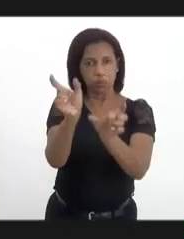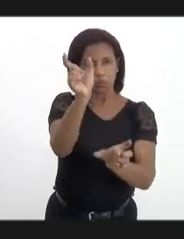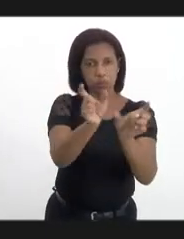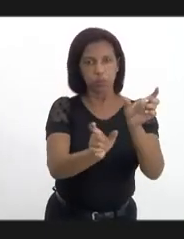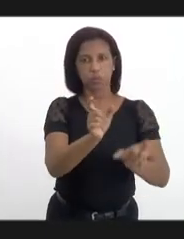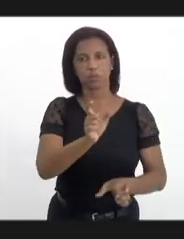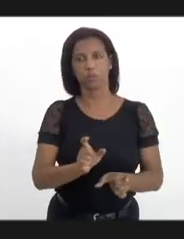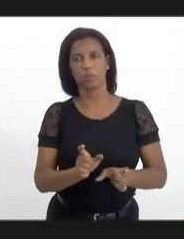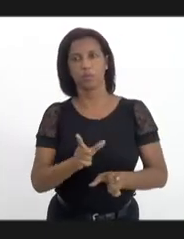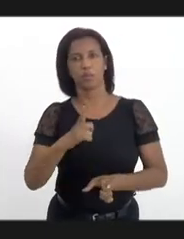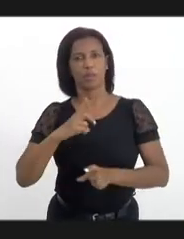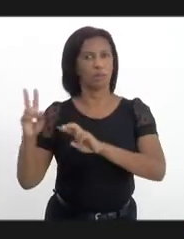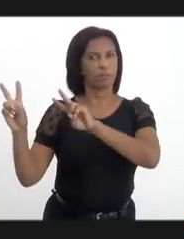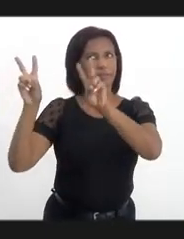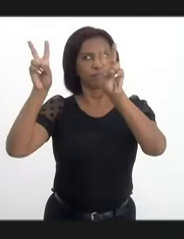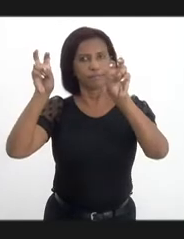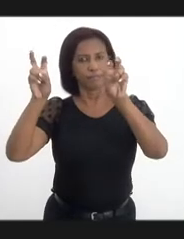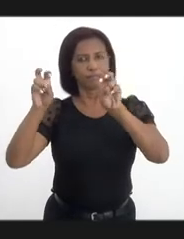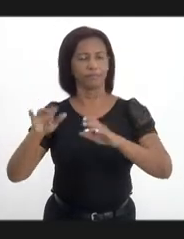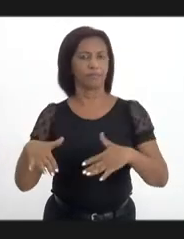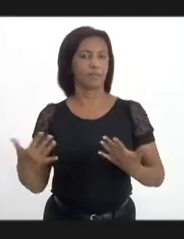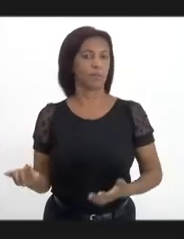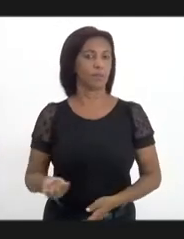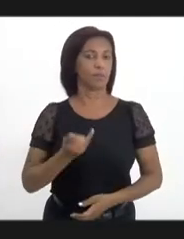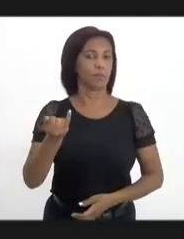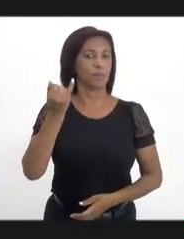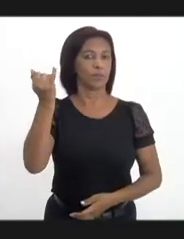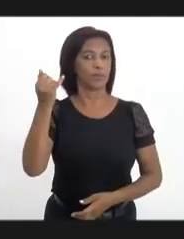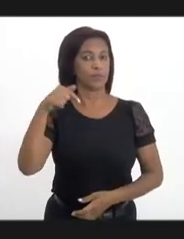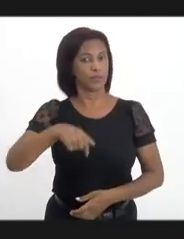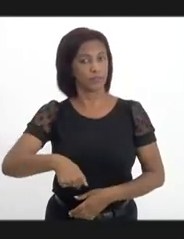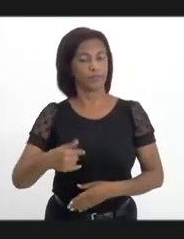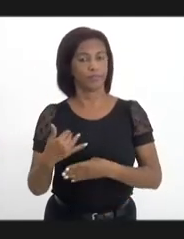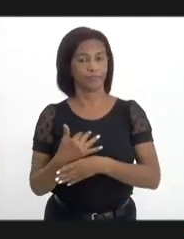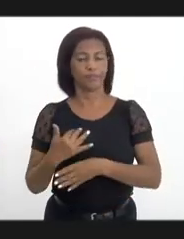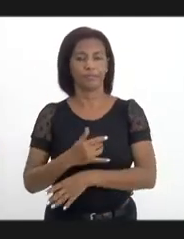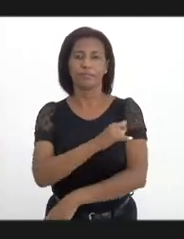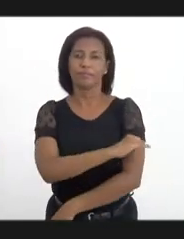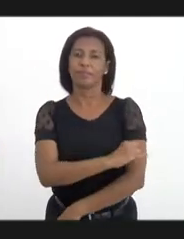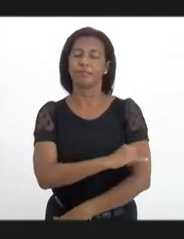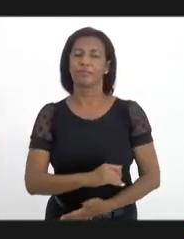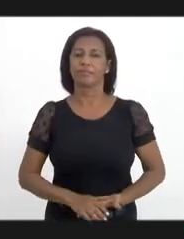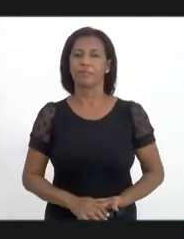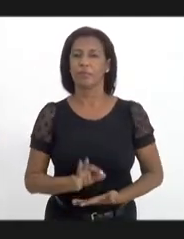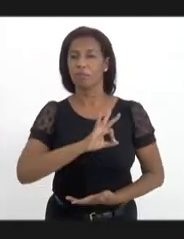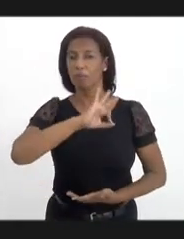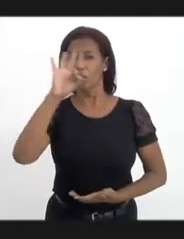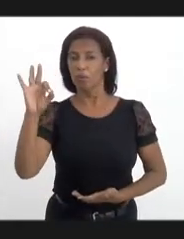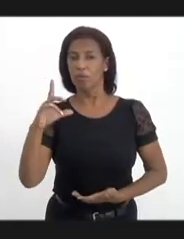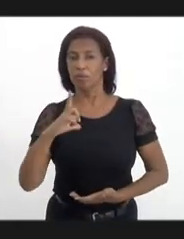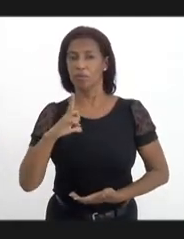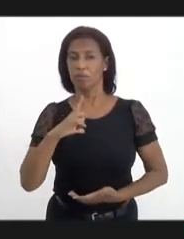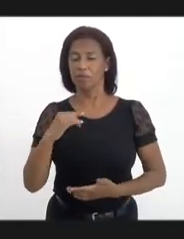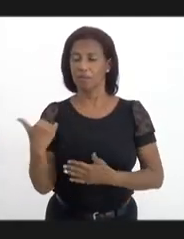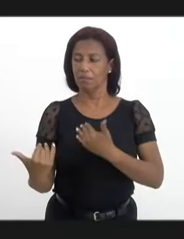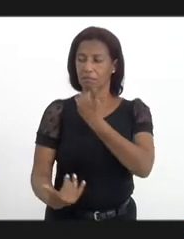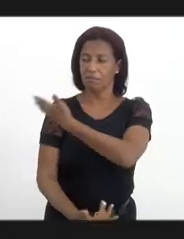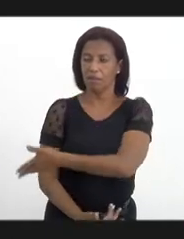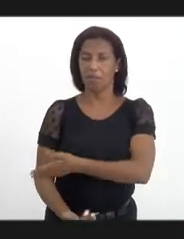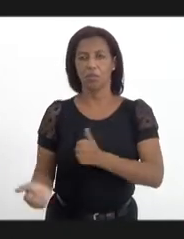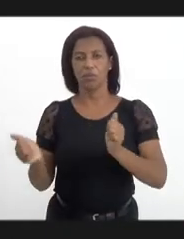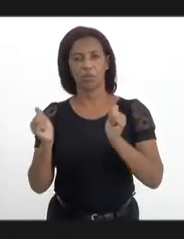que é um tema tão importante para nós aqui na cidade do Rio de Janeiro. Ótimo ter ao nosso lado